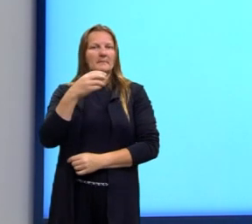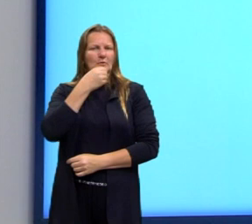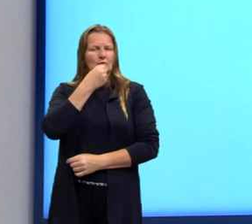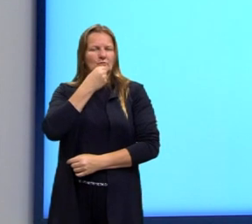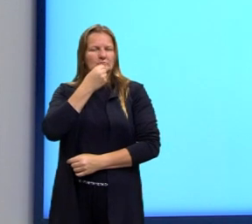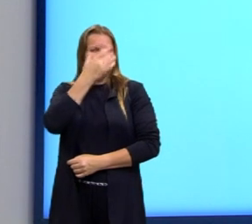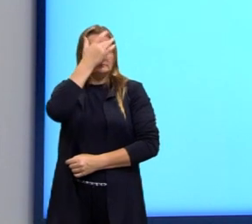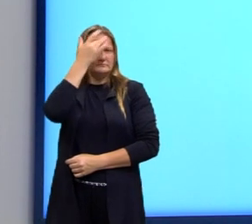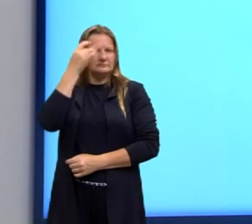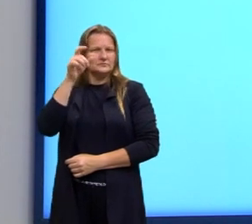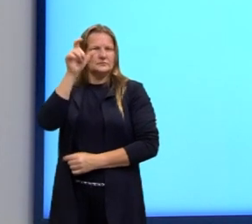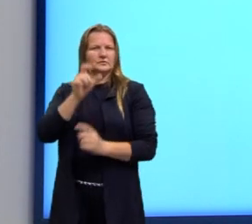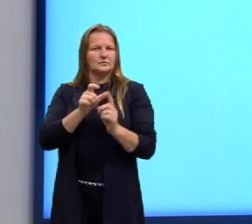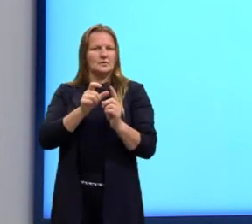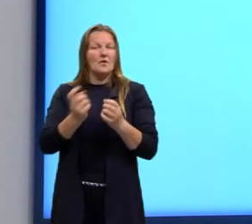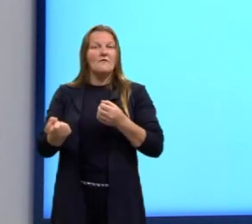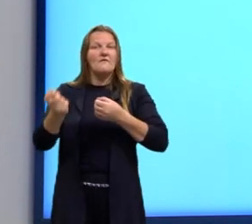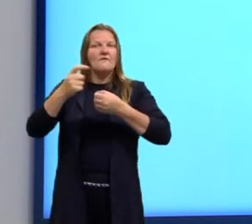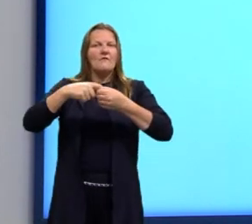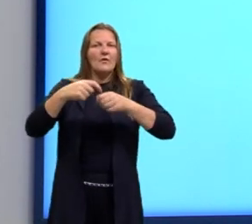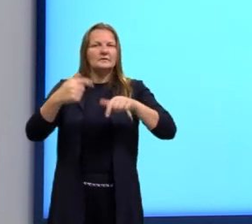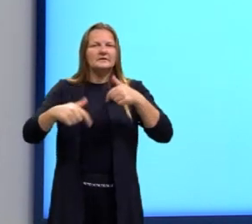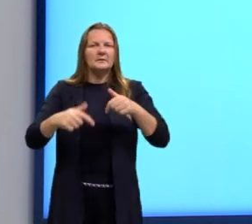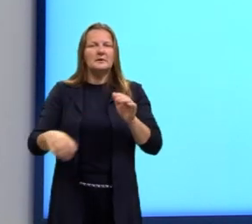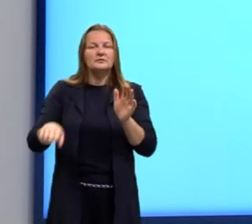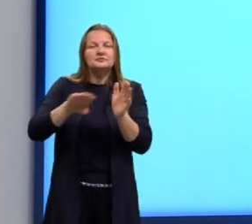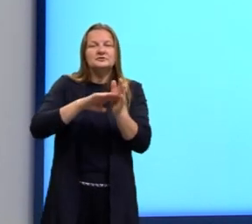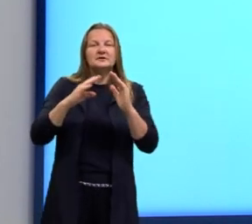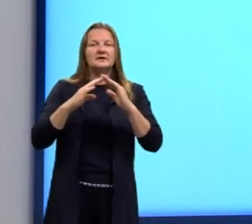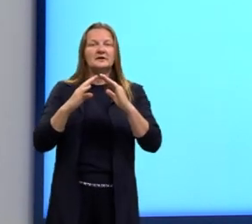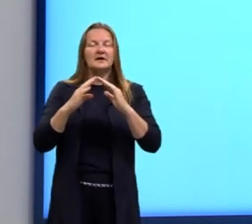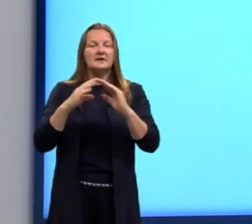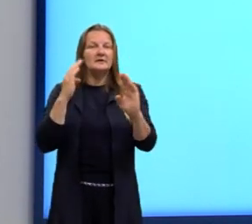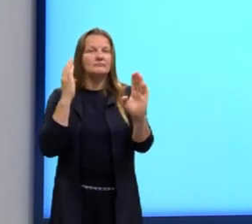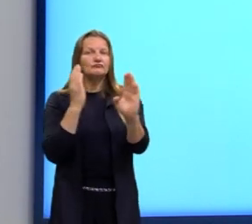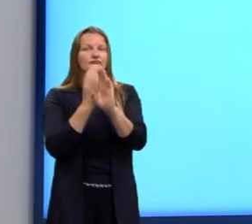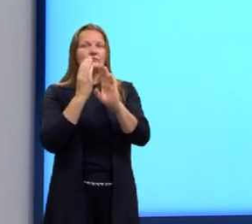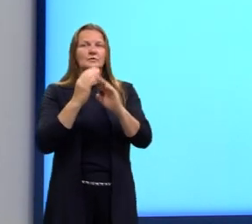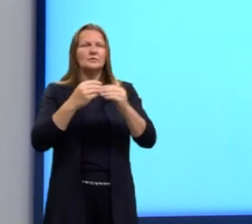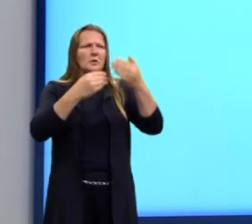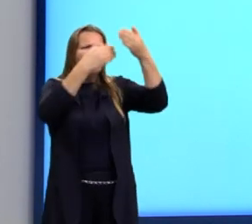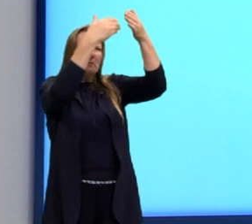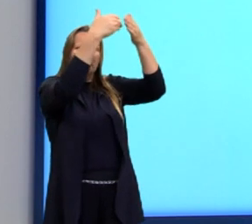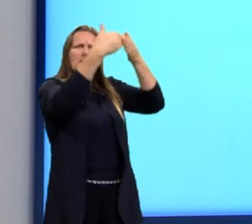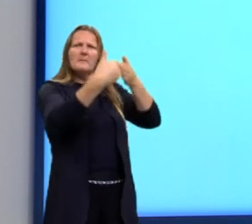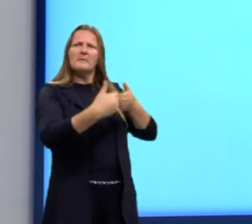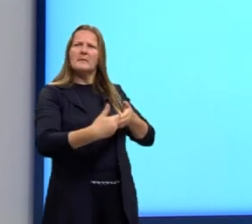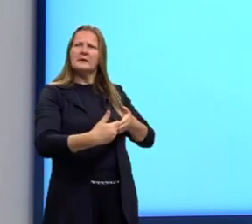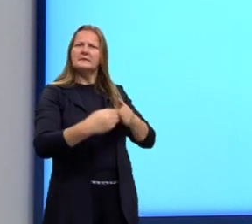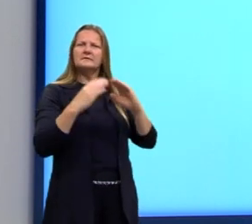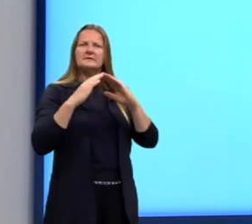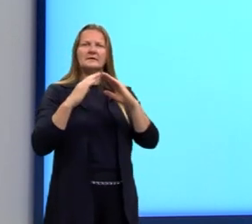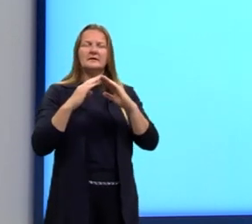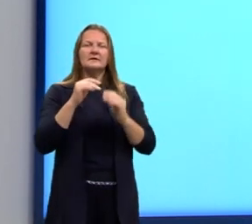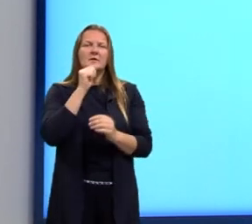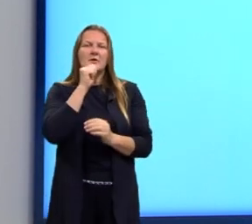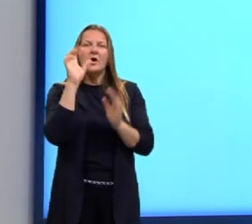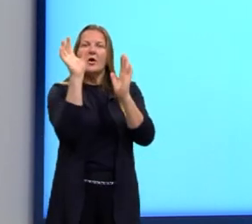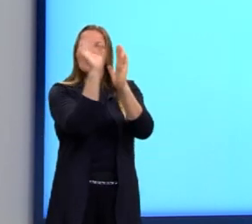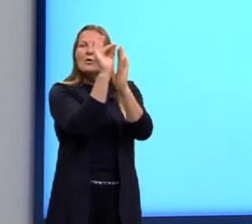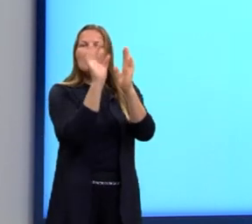está retornando do trabalho, ele chega na sua casa e ele encontra pelas paredes de sua casa, ainda colado